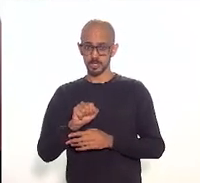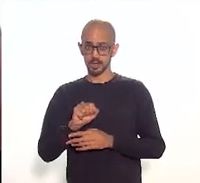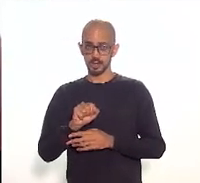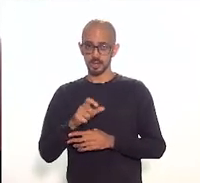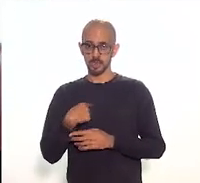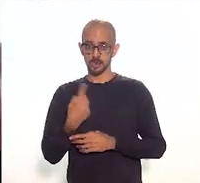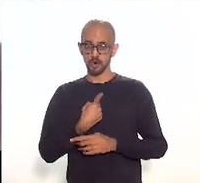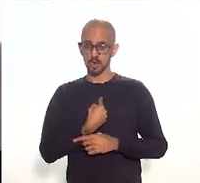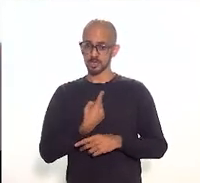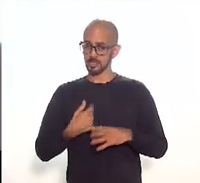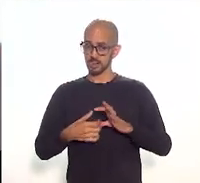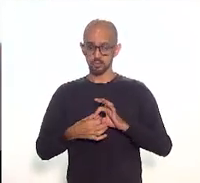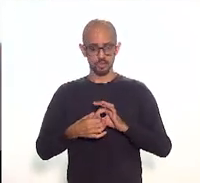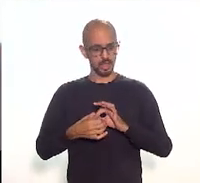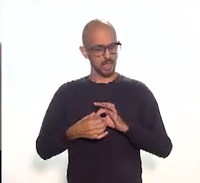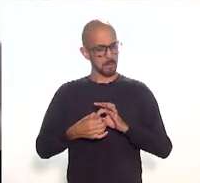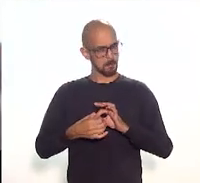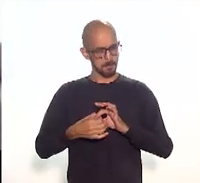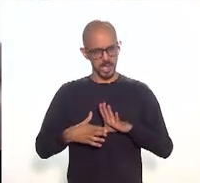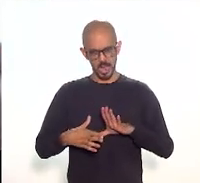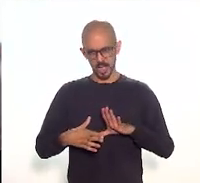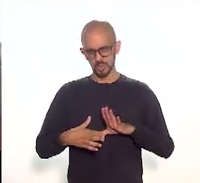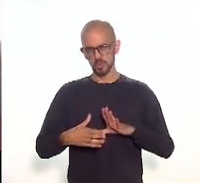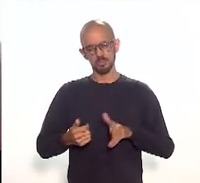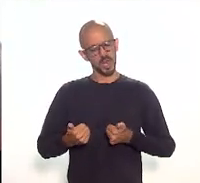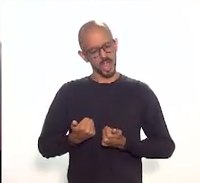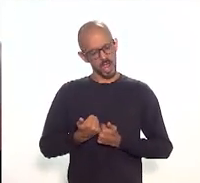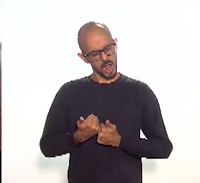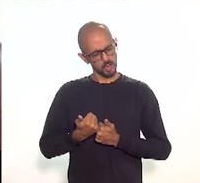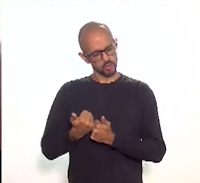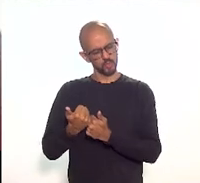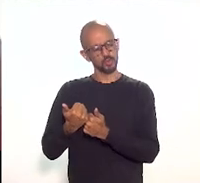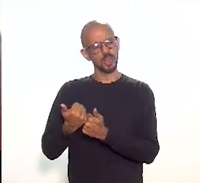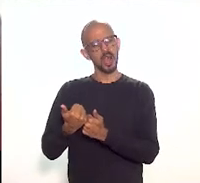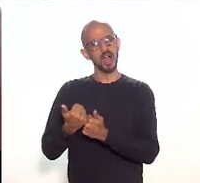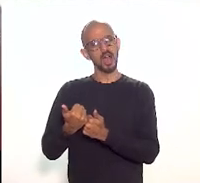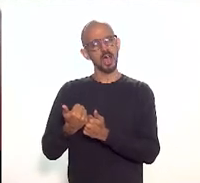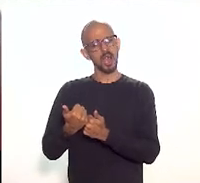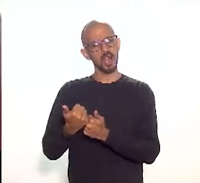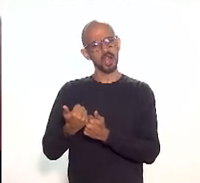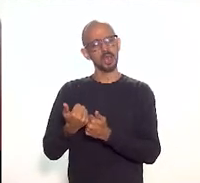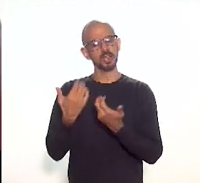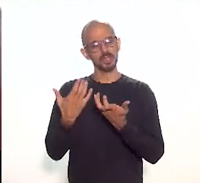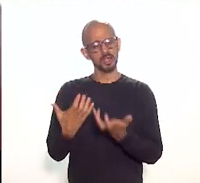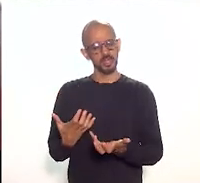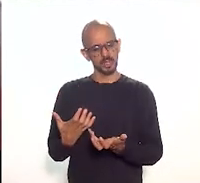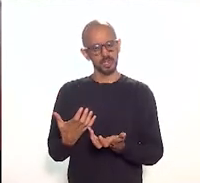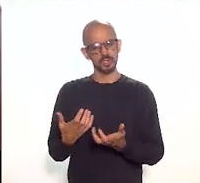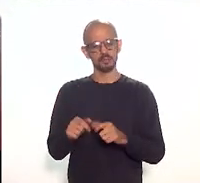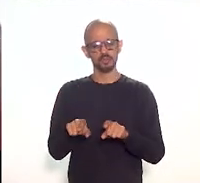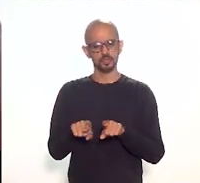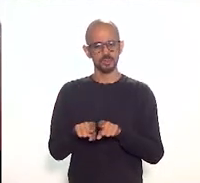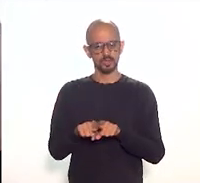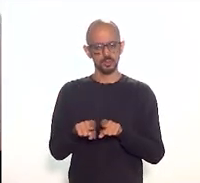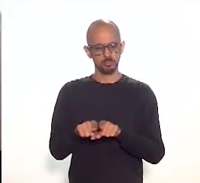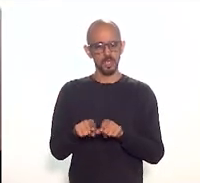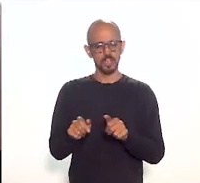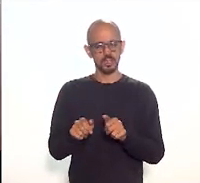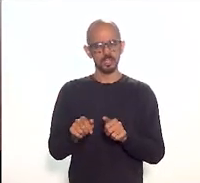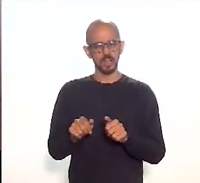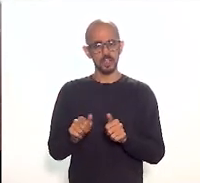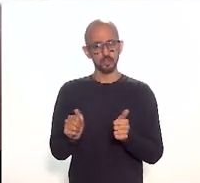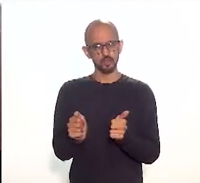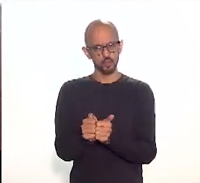disposição para ajudar, fazemos questões da presente aí nesse processo